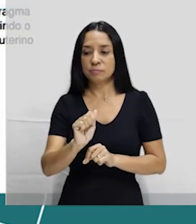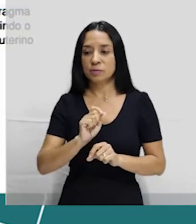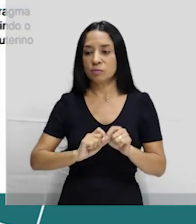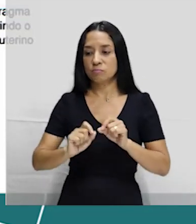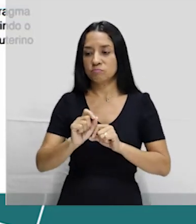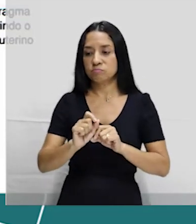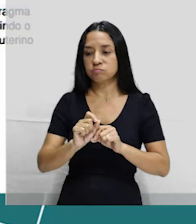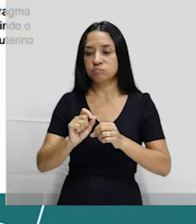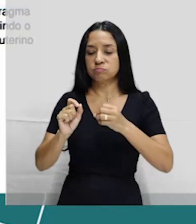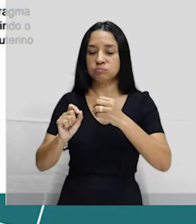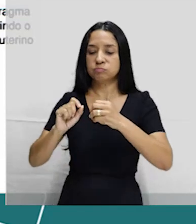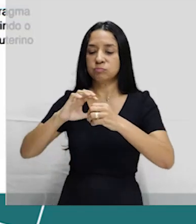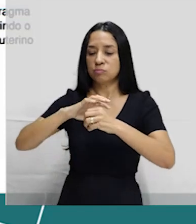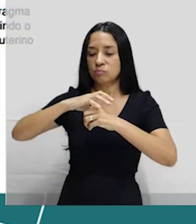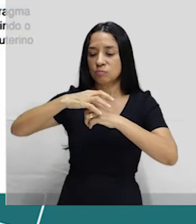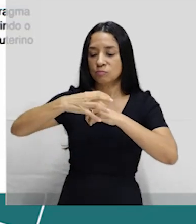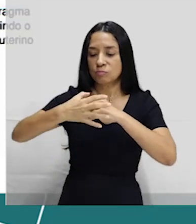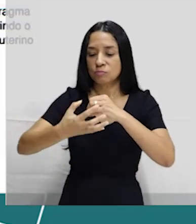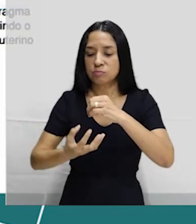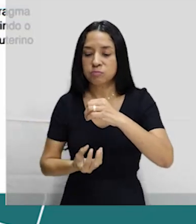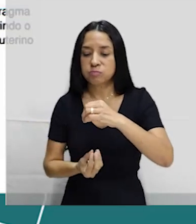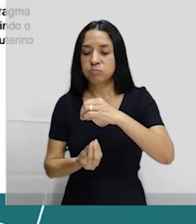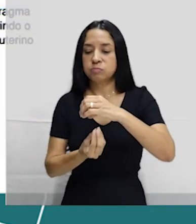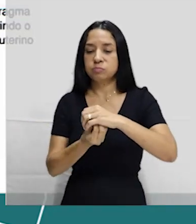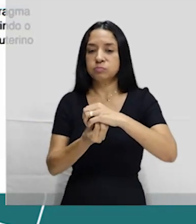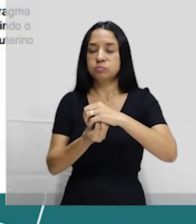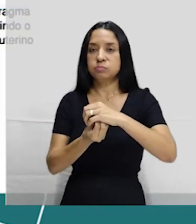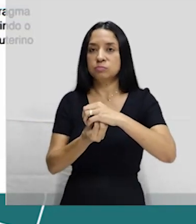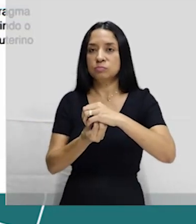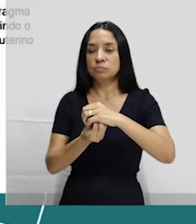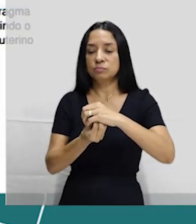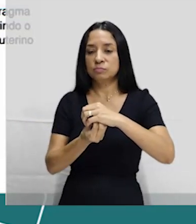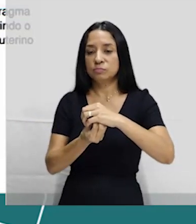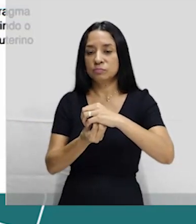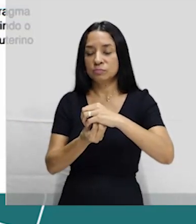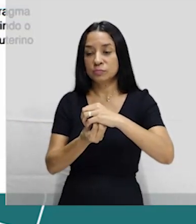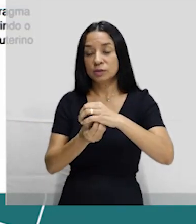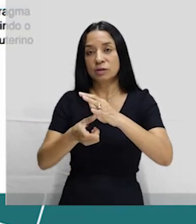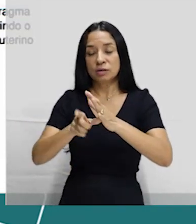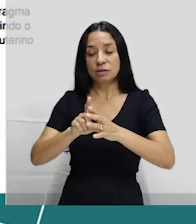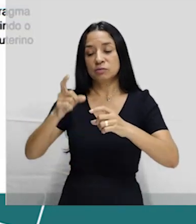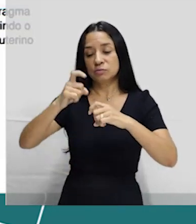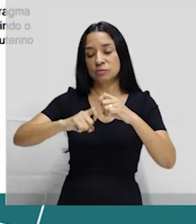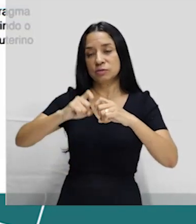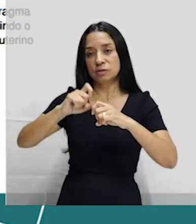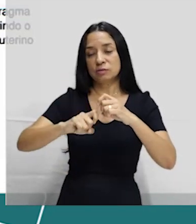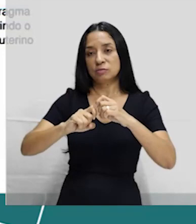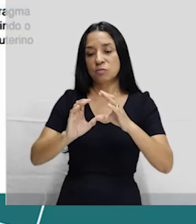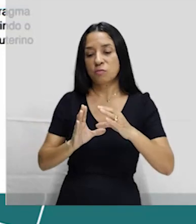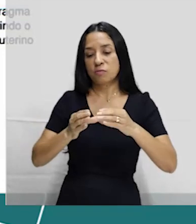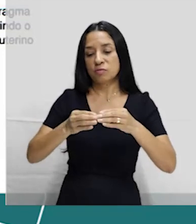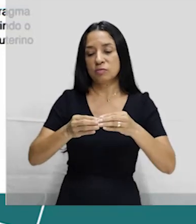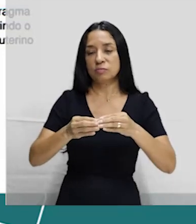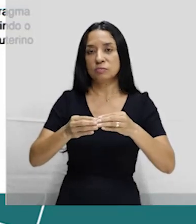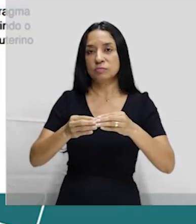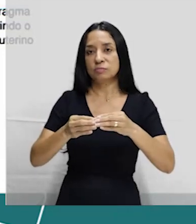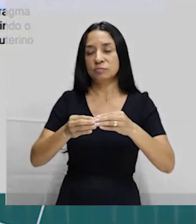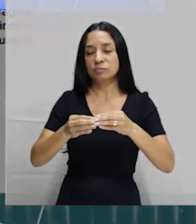vagina de modo a fechar o colo do útero antes do ato sexual. Então, é como se fosse uma